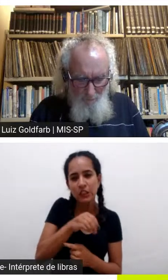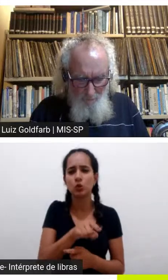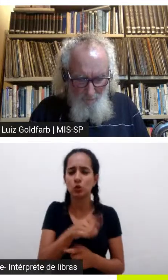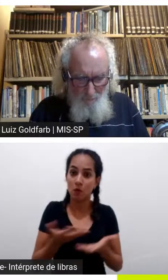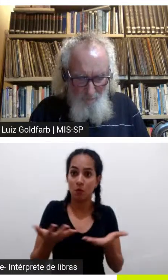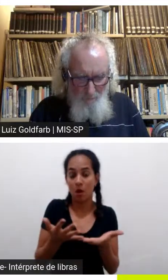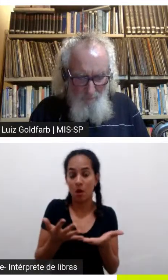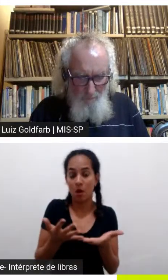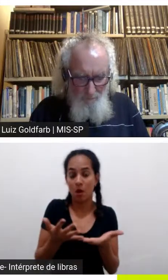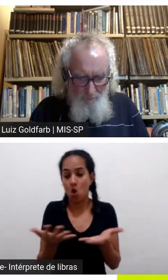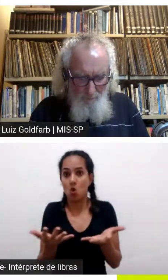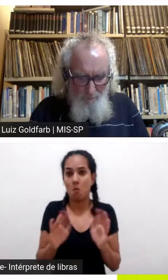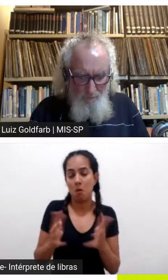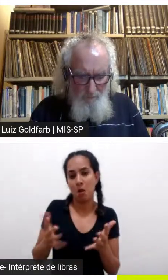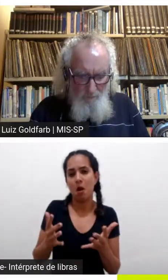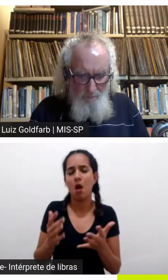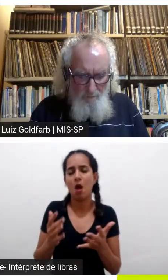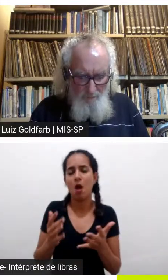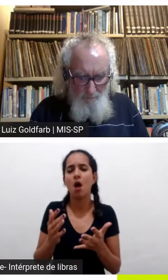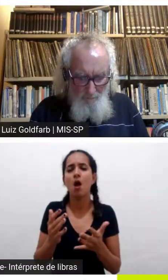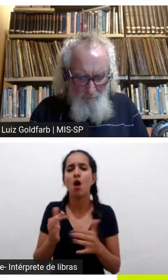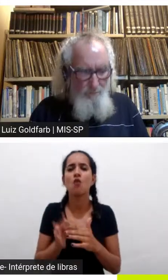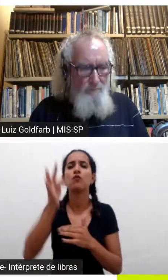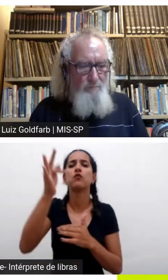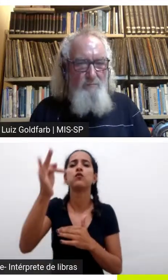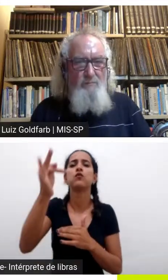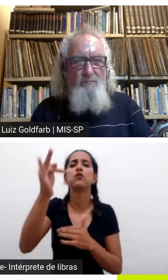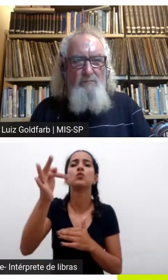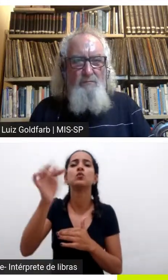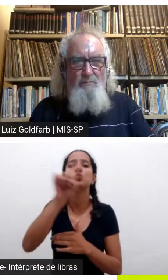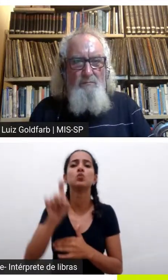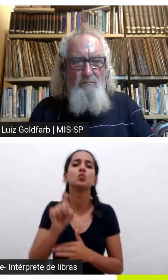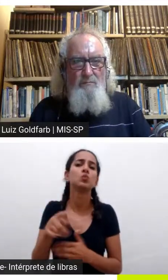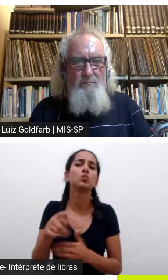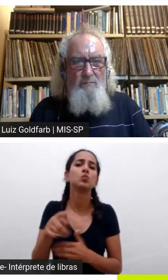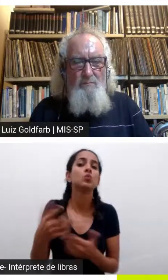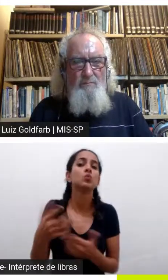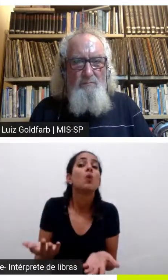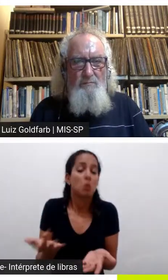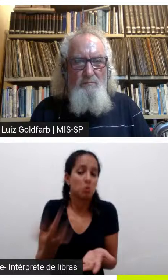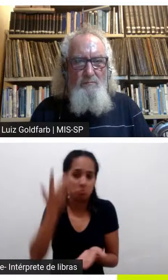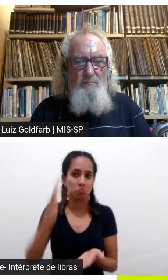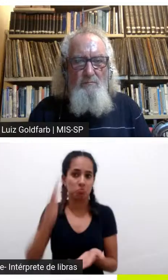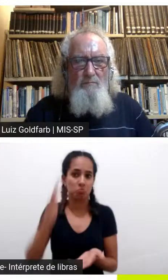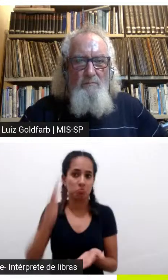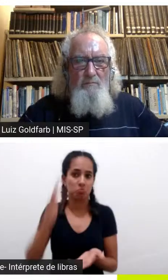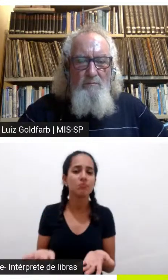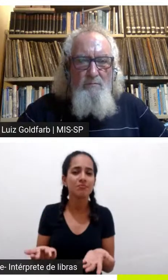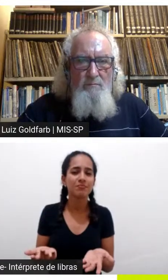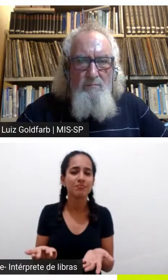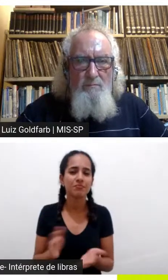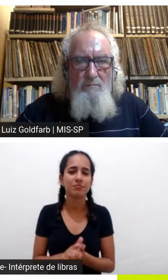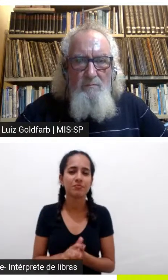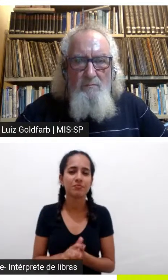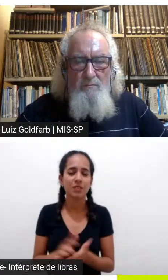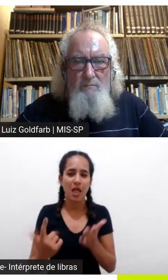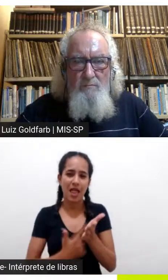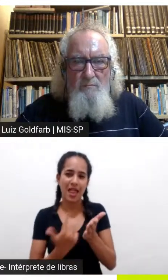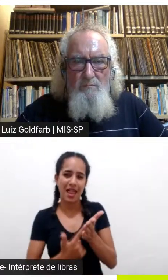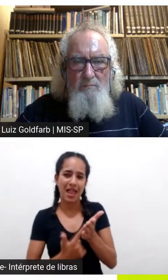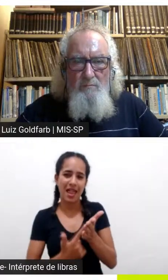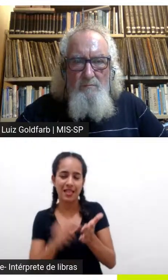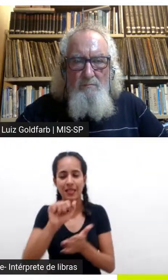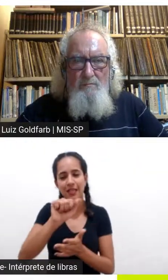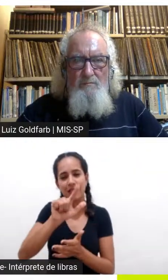qual que o próximo passo então é esse exercício de imaginar o próximo mundo eu tenho até o título do livro do Alberto Acosta que